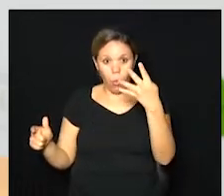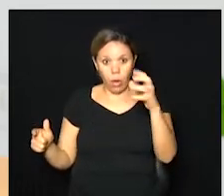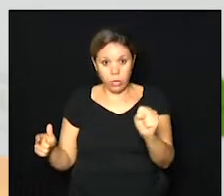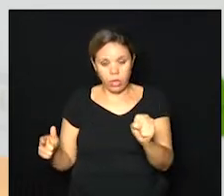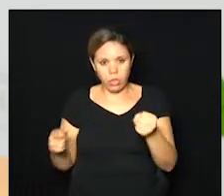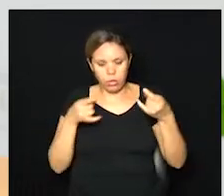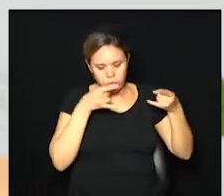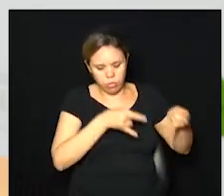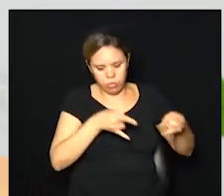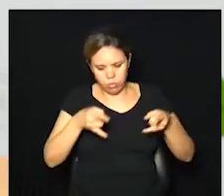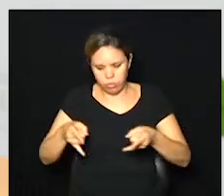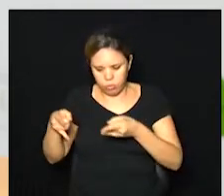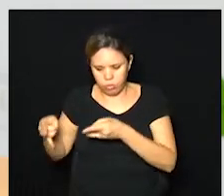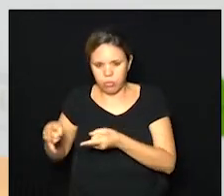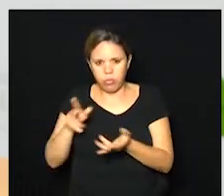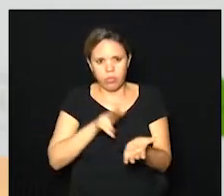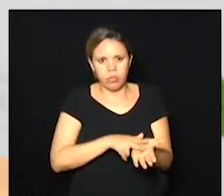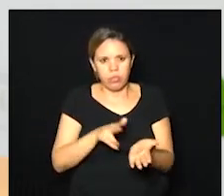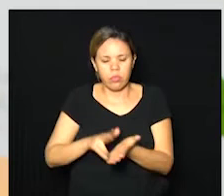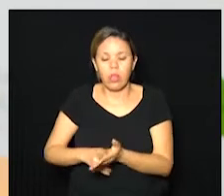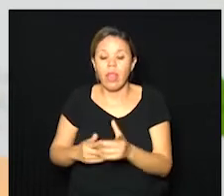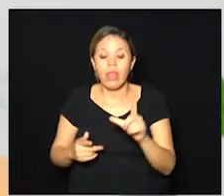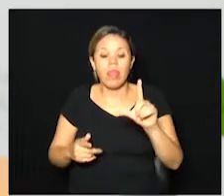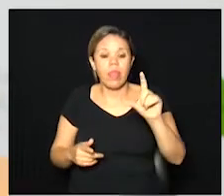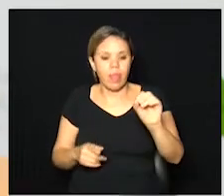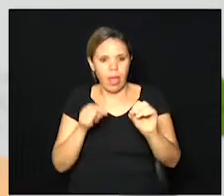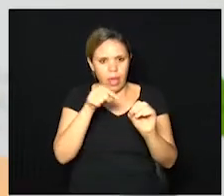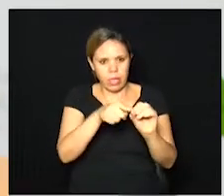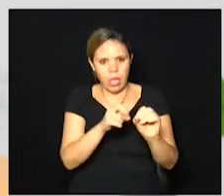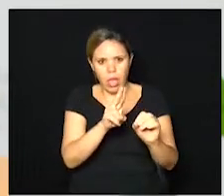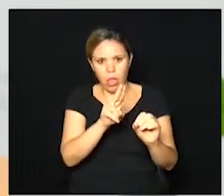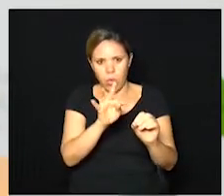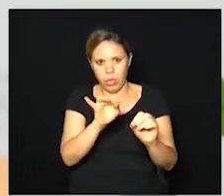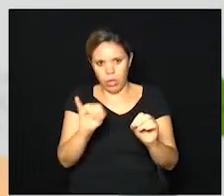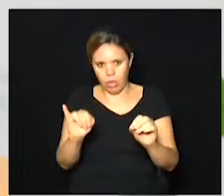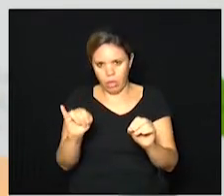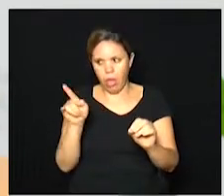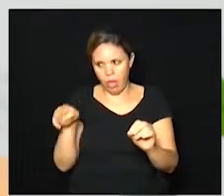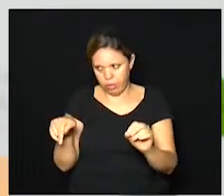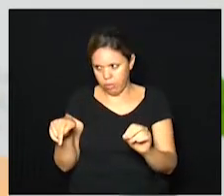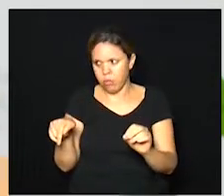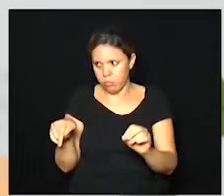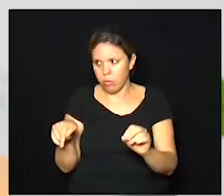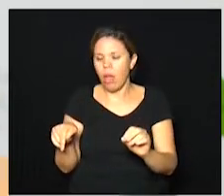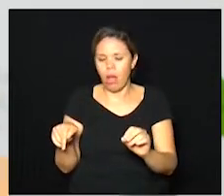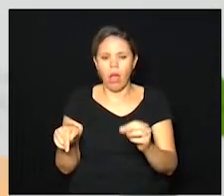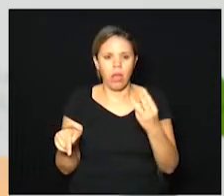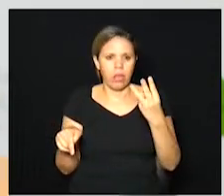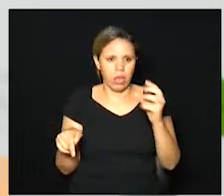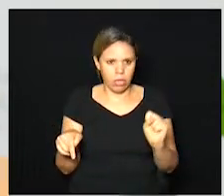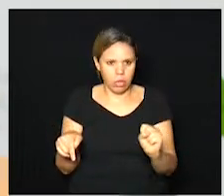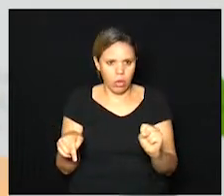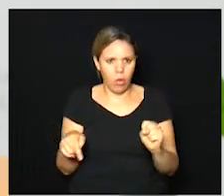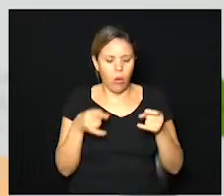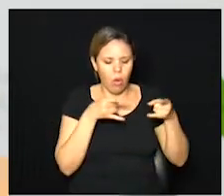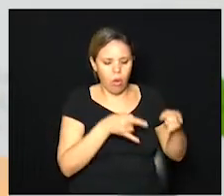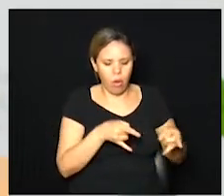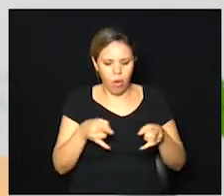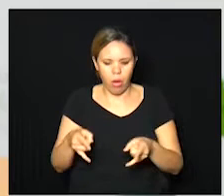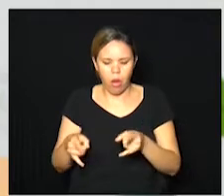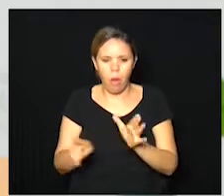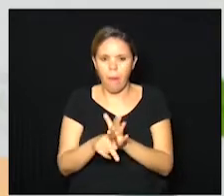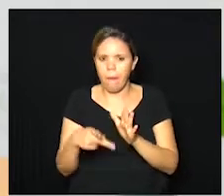desses 48, 10 são de UTI, é isso, e 38 leitos de